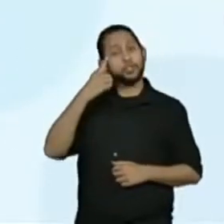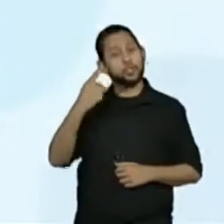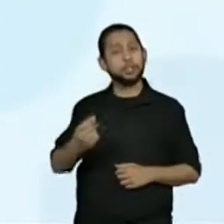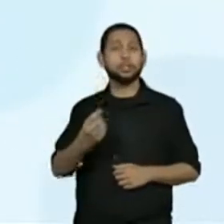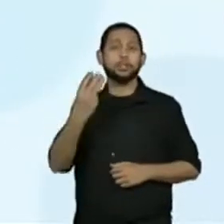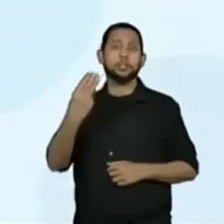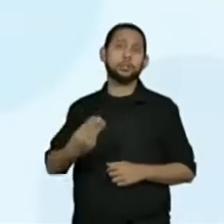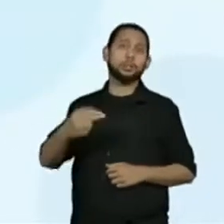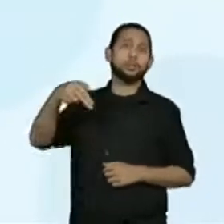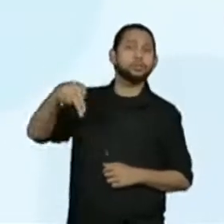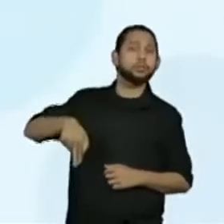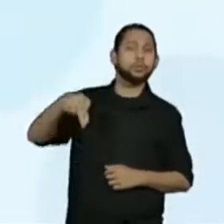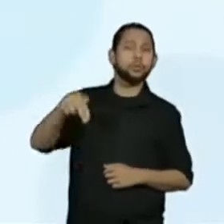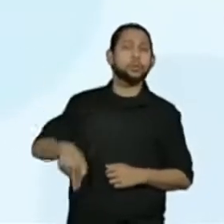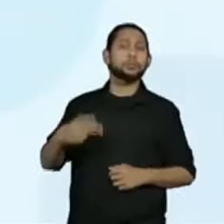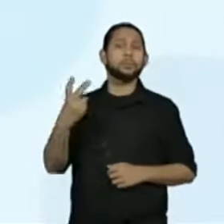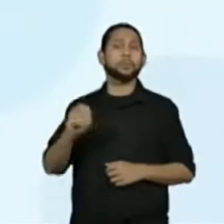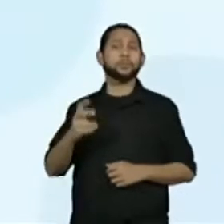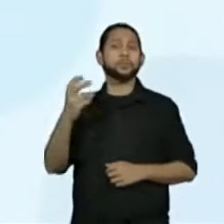abertura da carta.